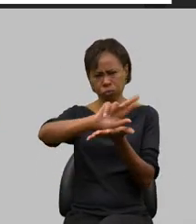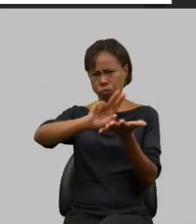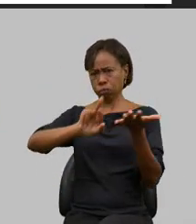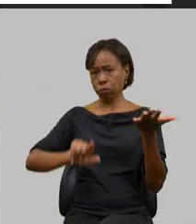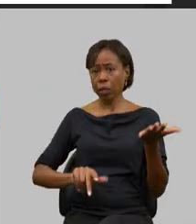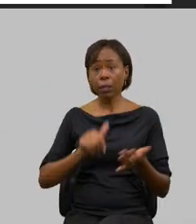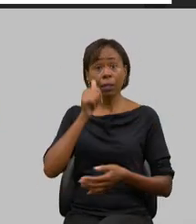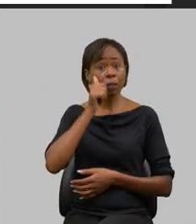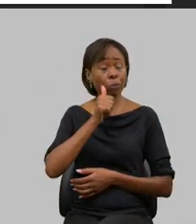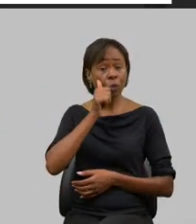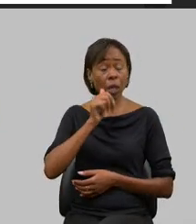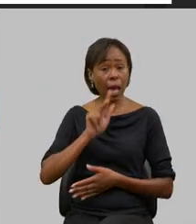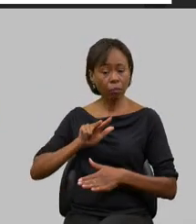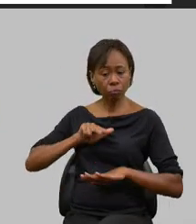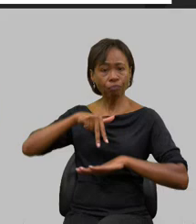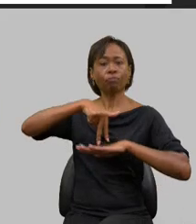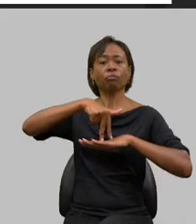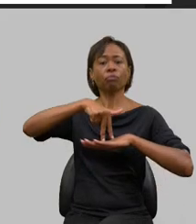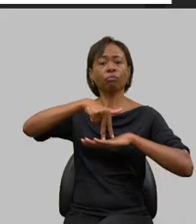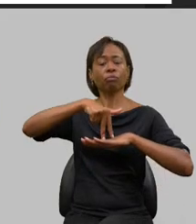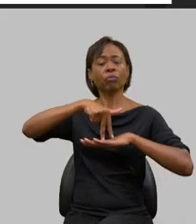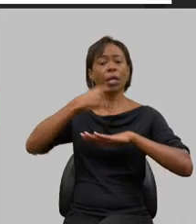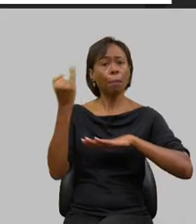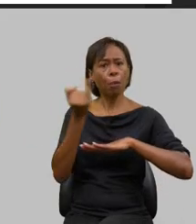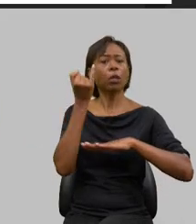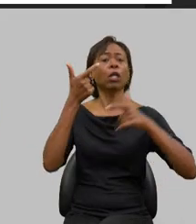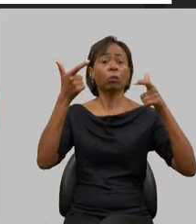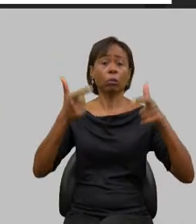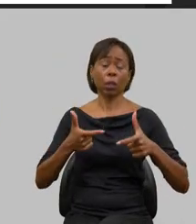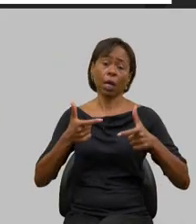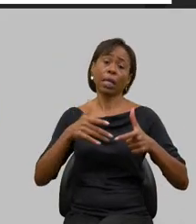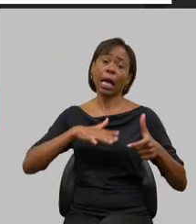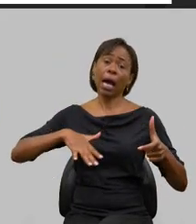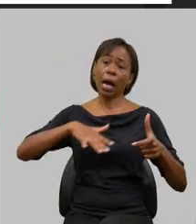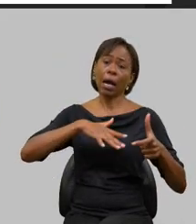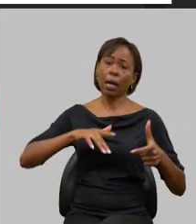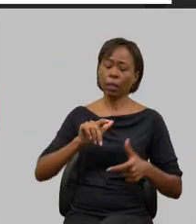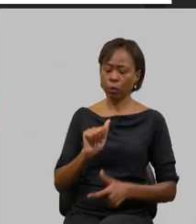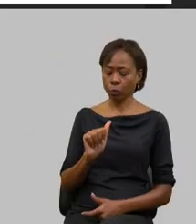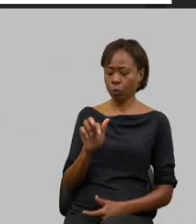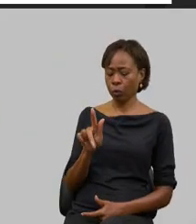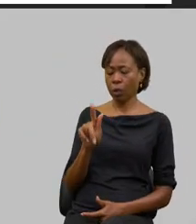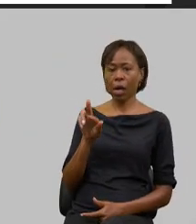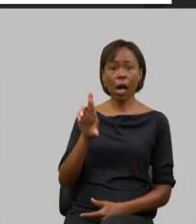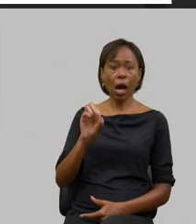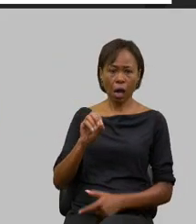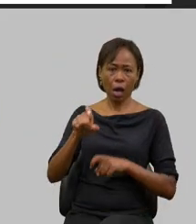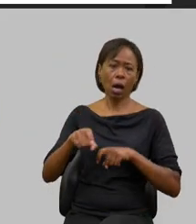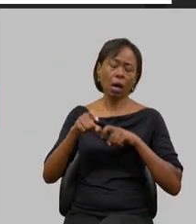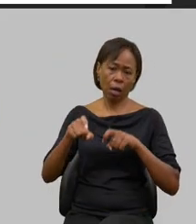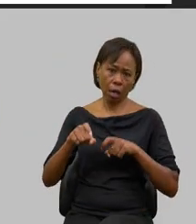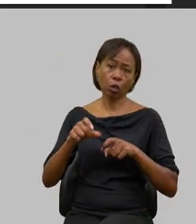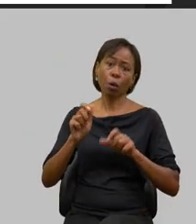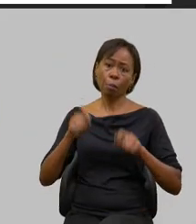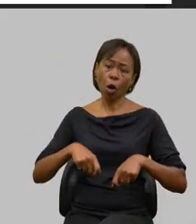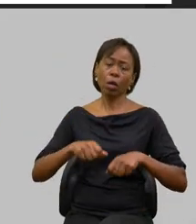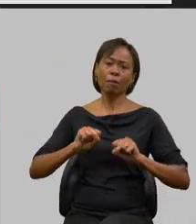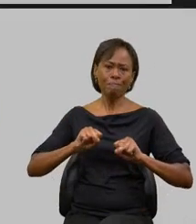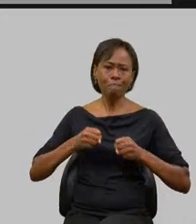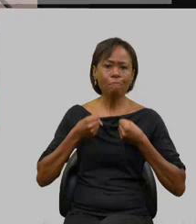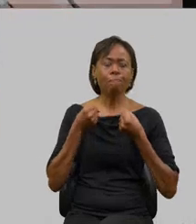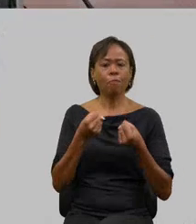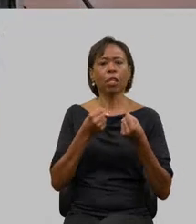ocupando um espaço muito importante hoje no agro que vem consolidar realmente essa representatividade